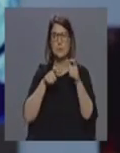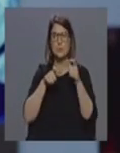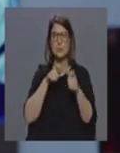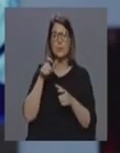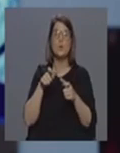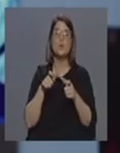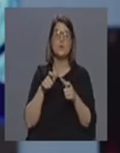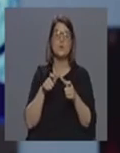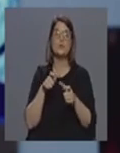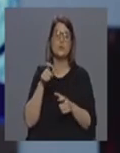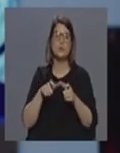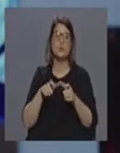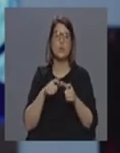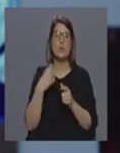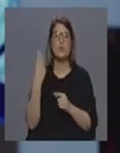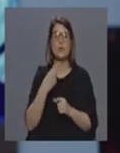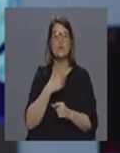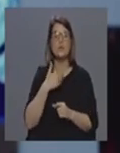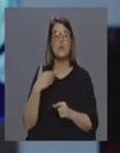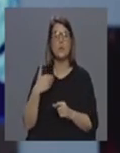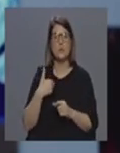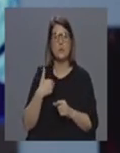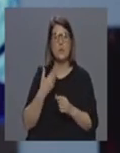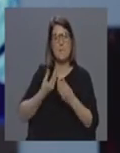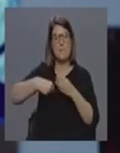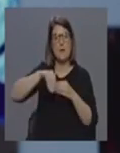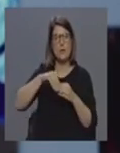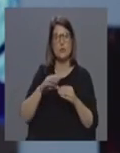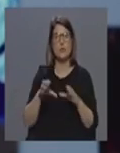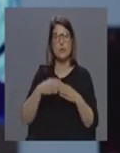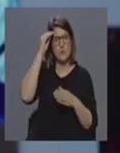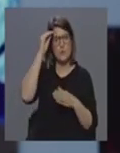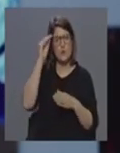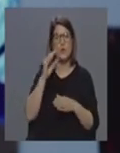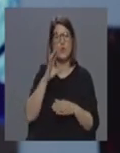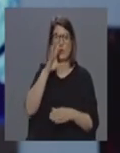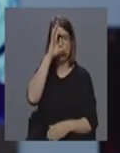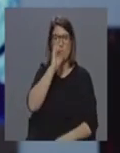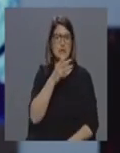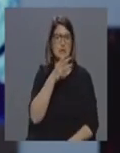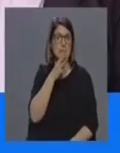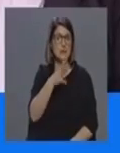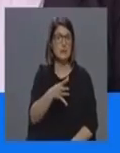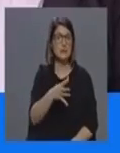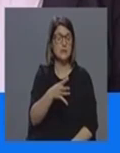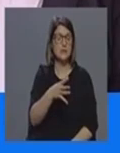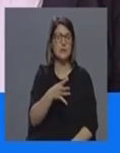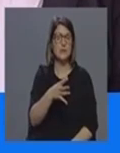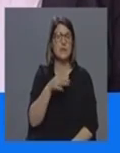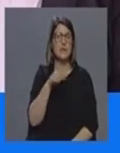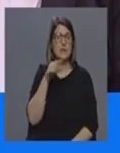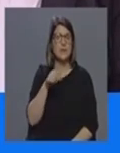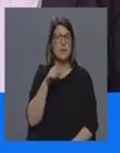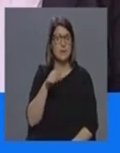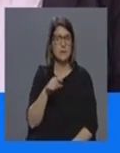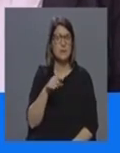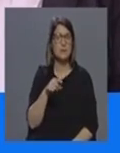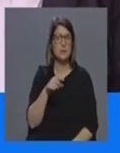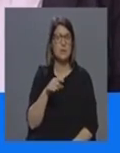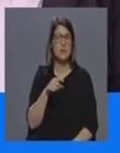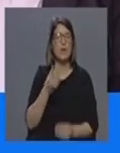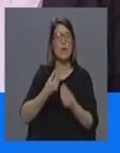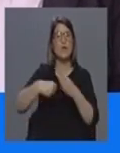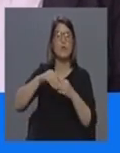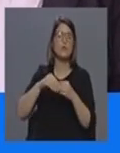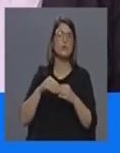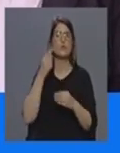das unidades de saúde também o comunicado do Conselho de Governo ontem também referiu precisamente isso ou seja haverá aqui depois também um reforço extraordinário